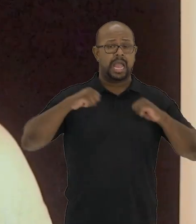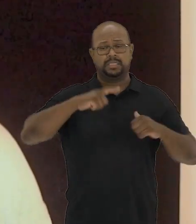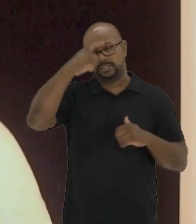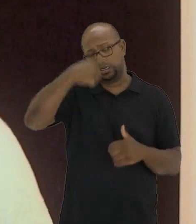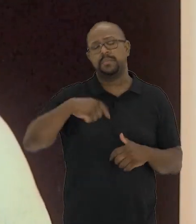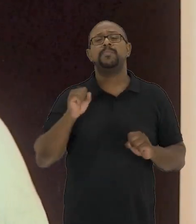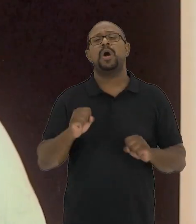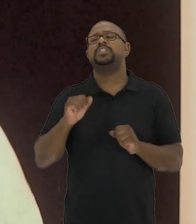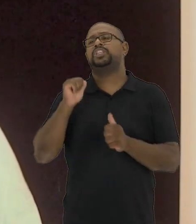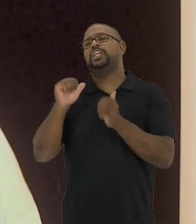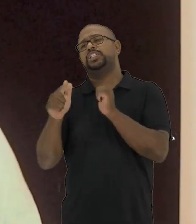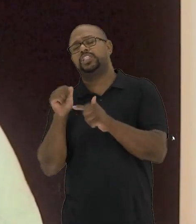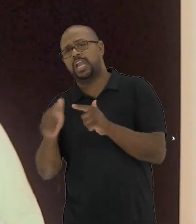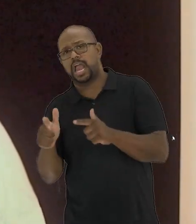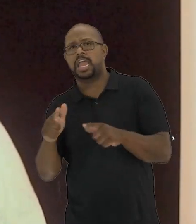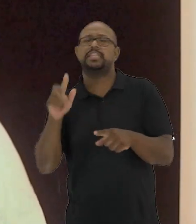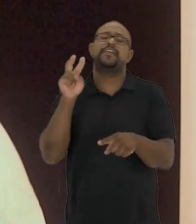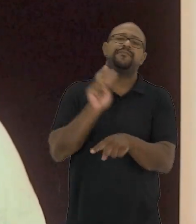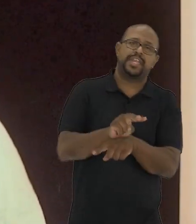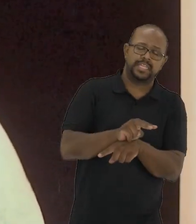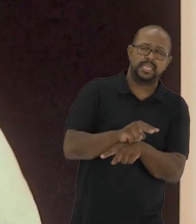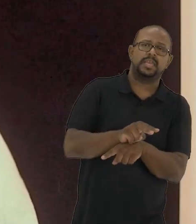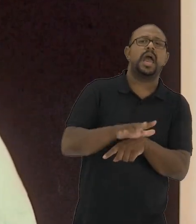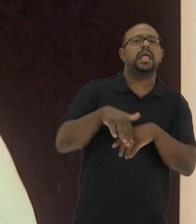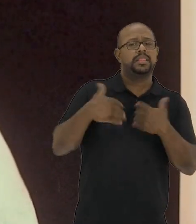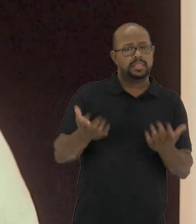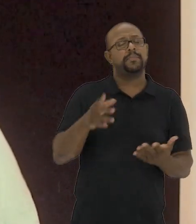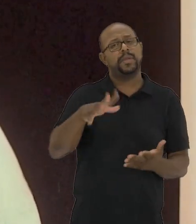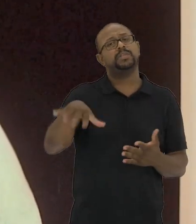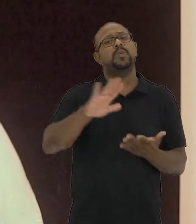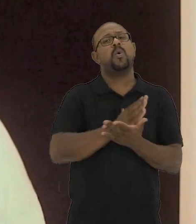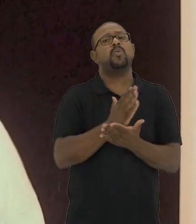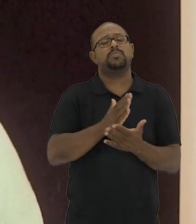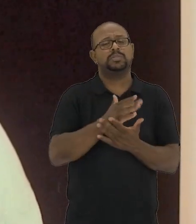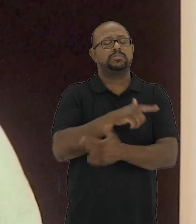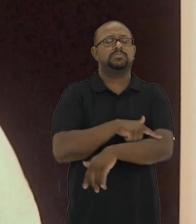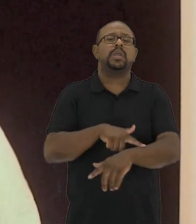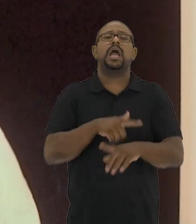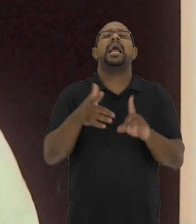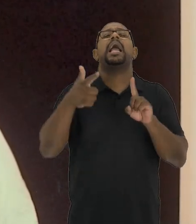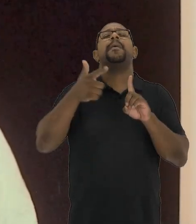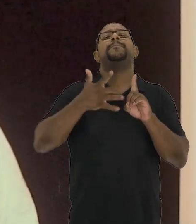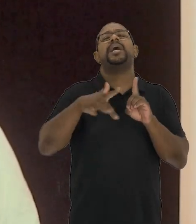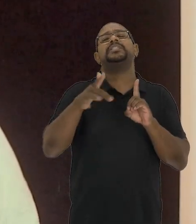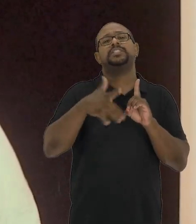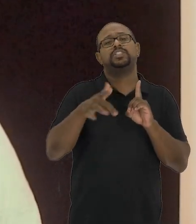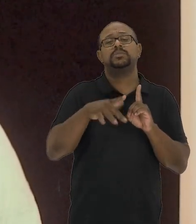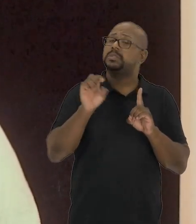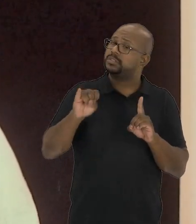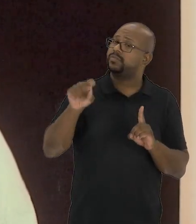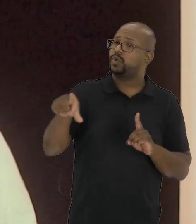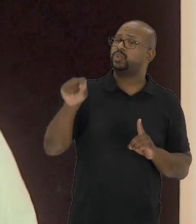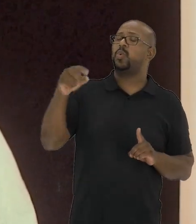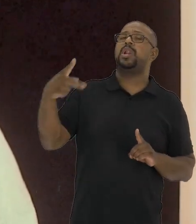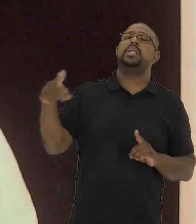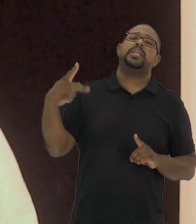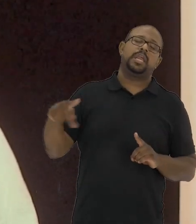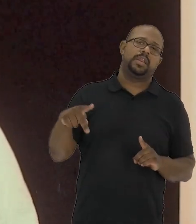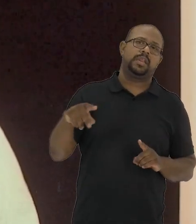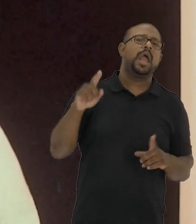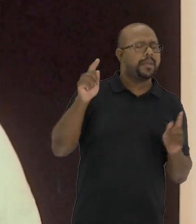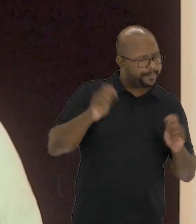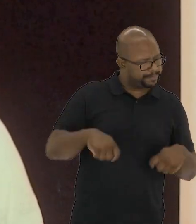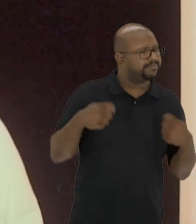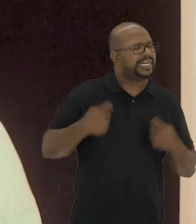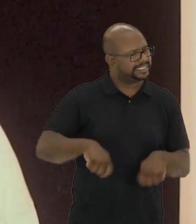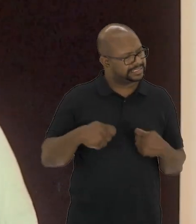espaço artístico, o artista pode criticar e defender até mesmo capacitismos, se essa for a escolha estética